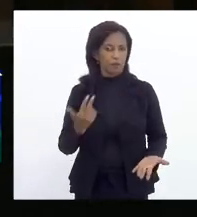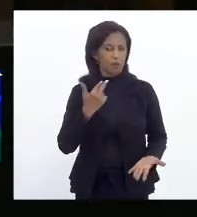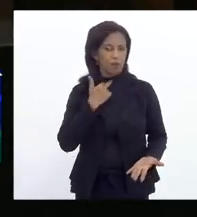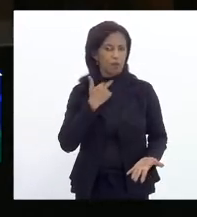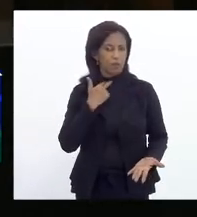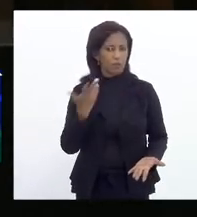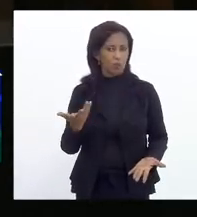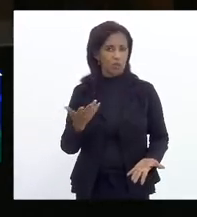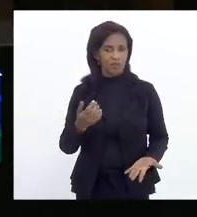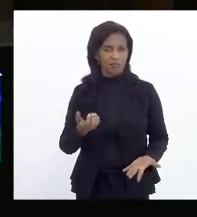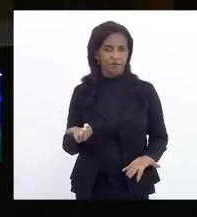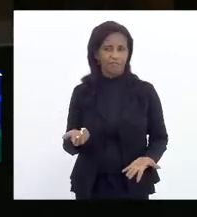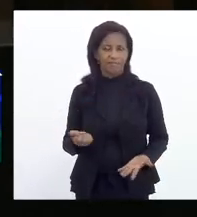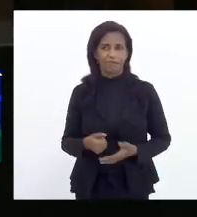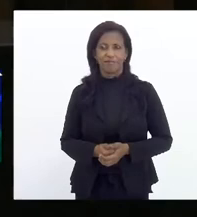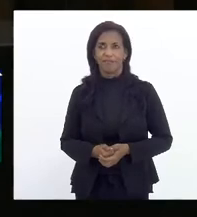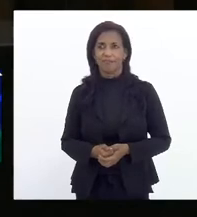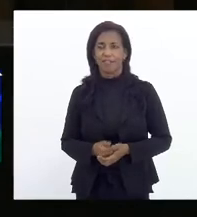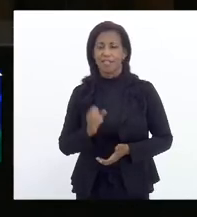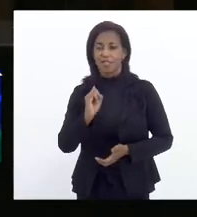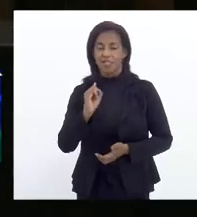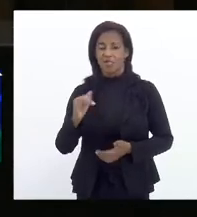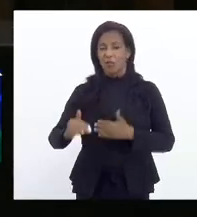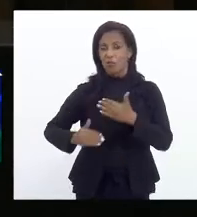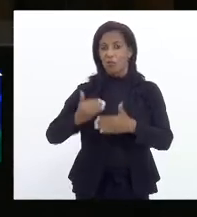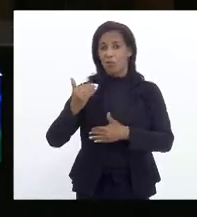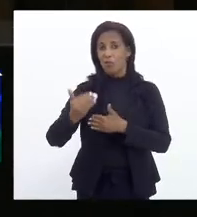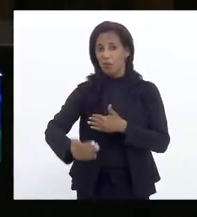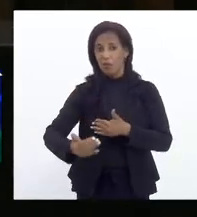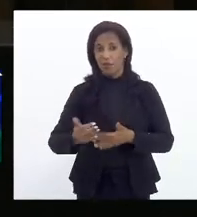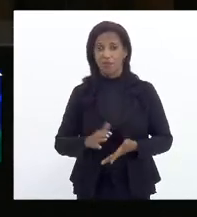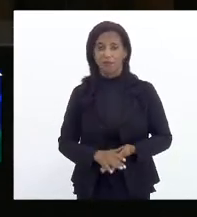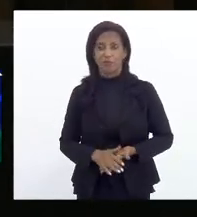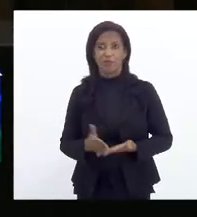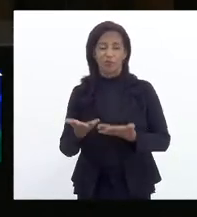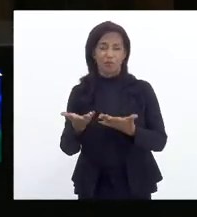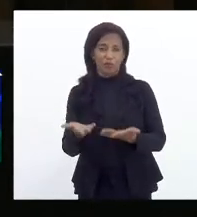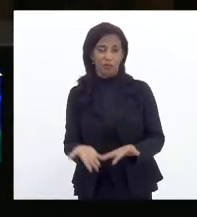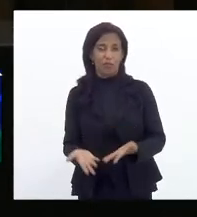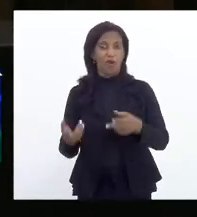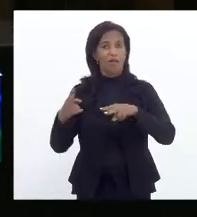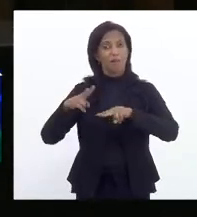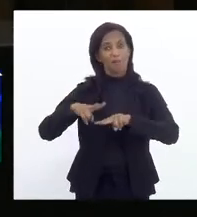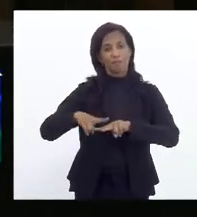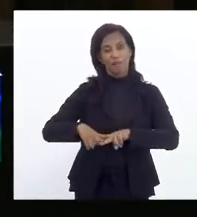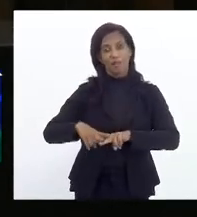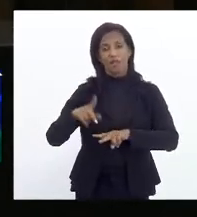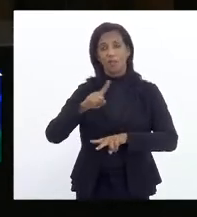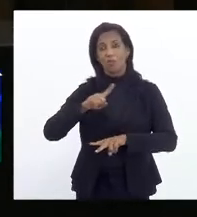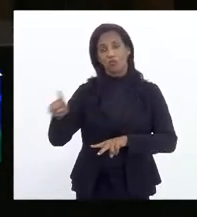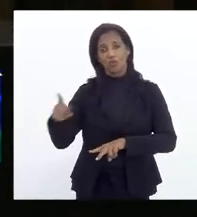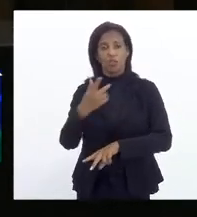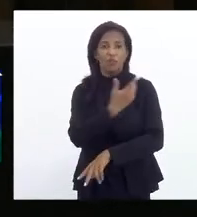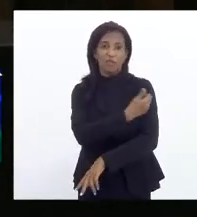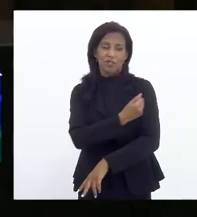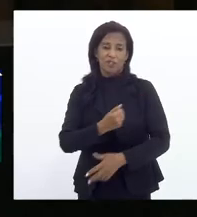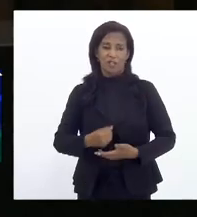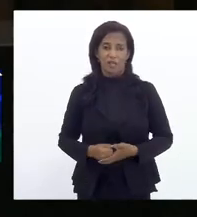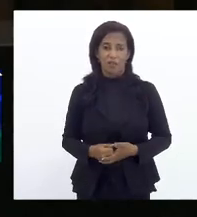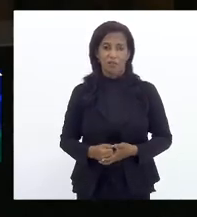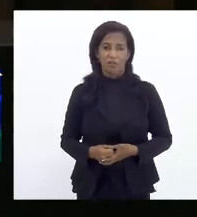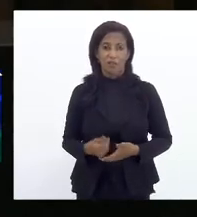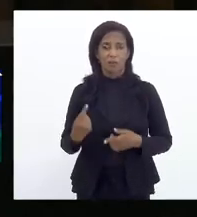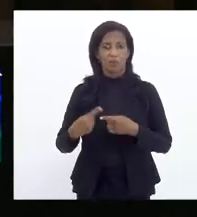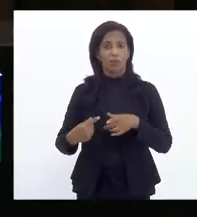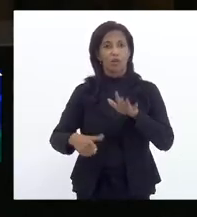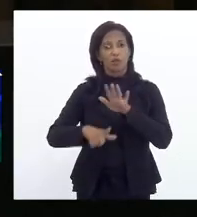será novidade se o próximo passo for a prisão dos não vacinados através